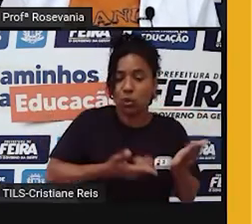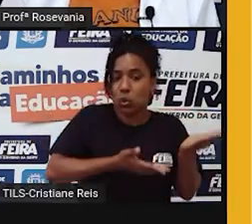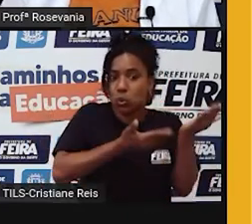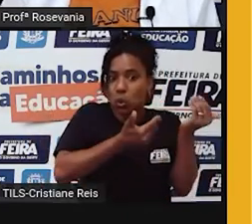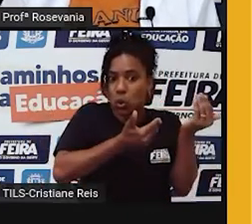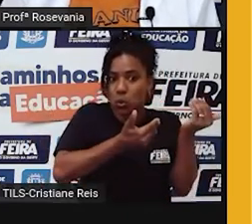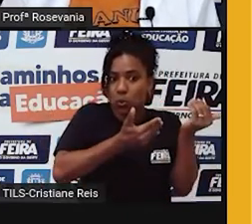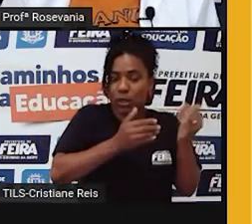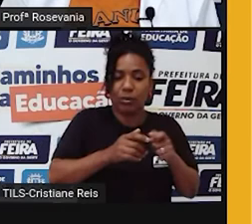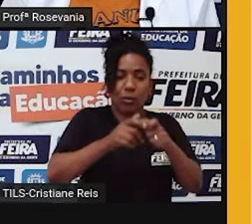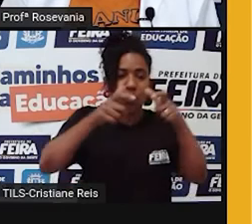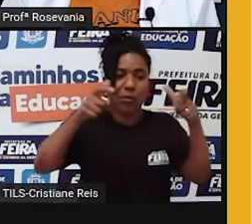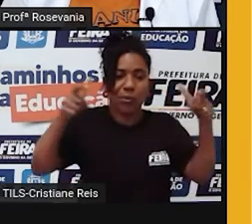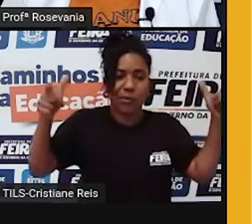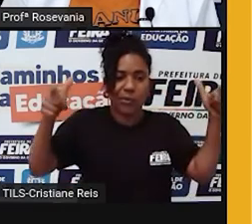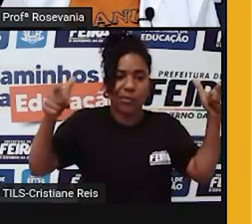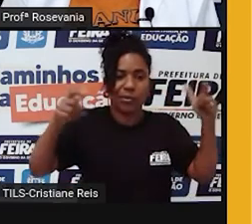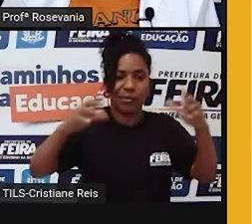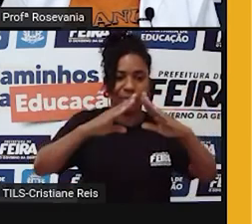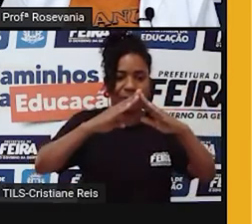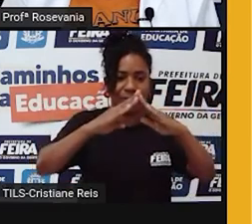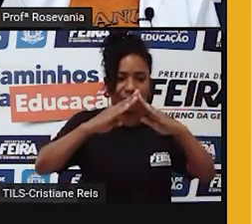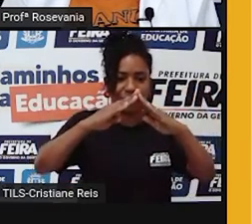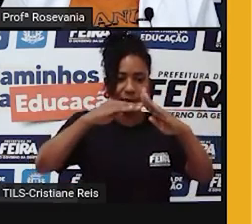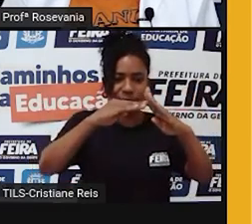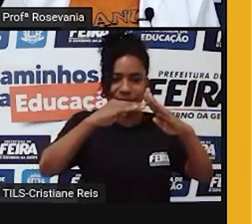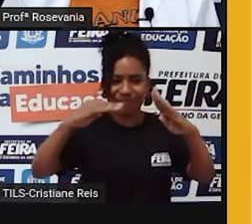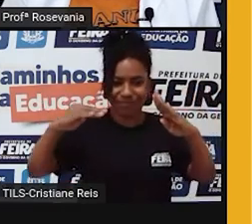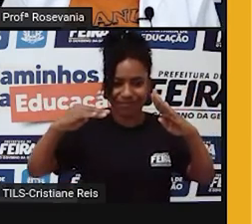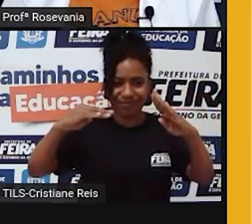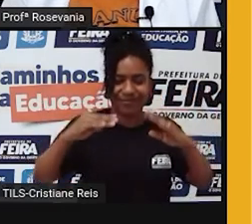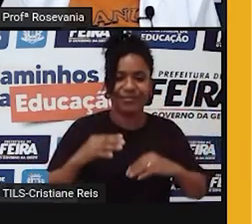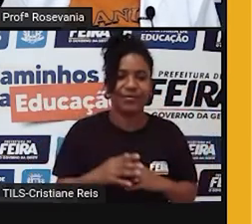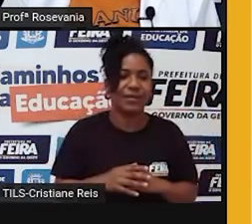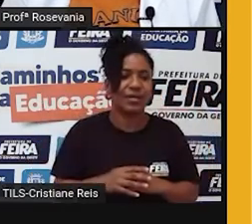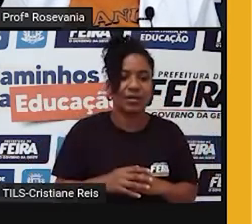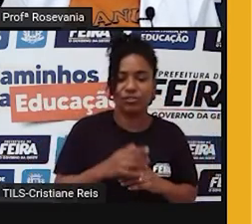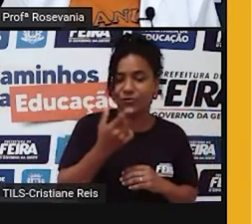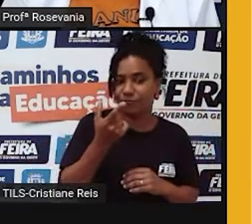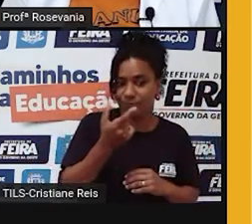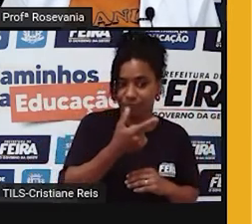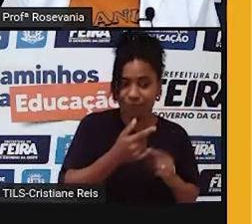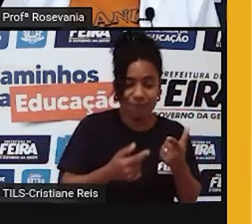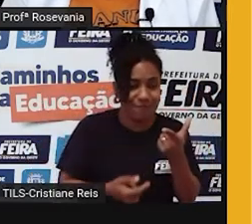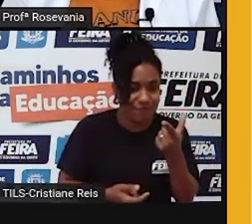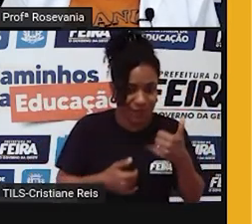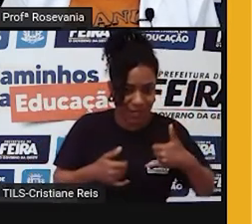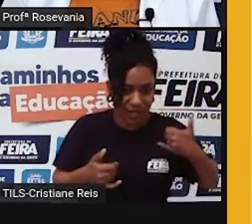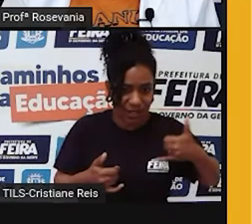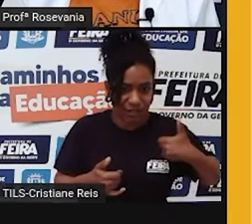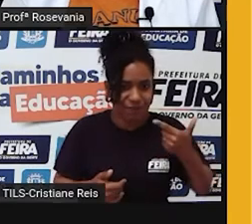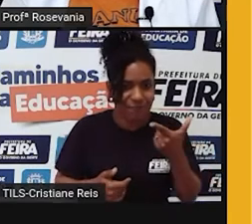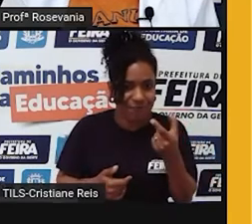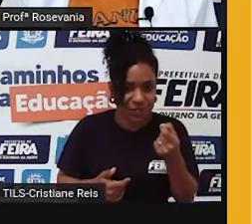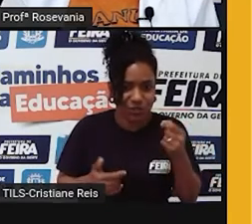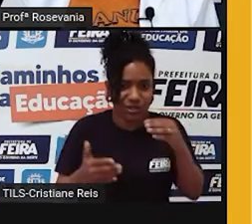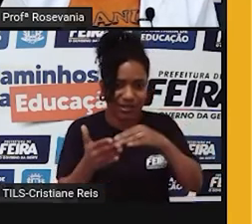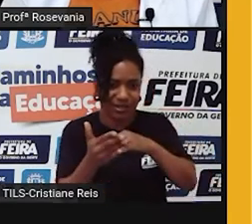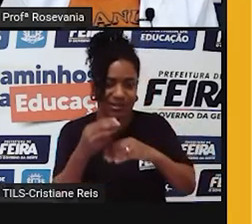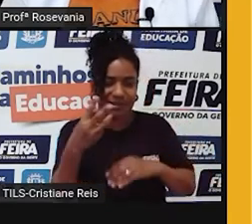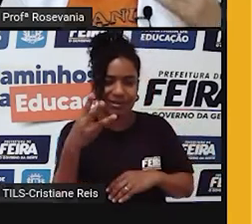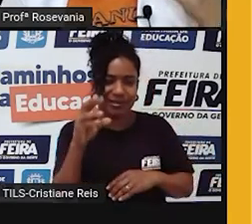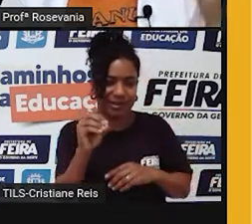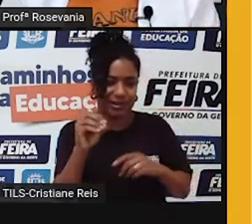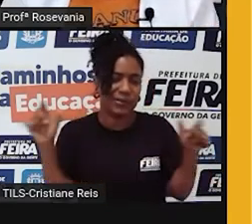perceba que a população entre os 20 até os 30 anos, ela houve uma redução. Isso é